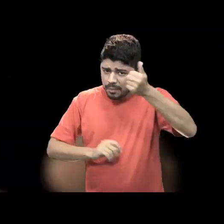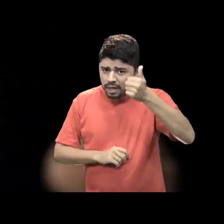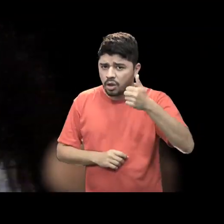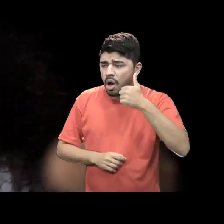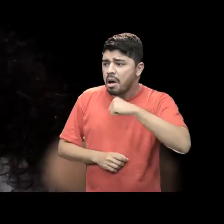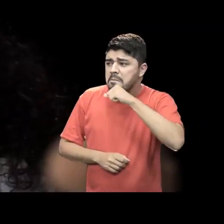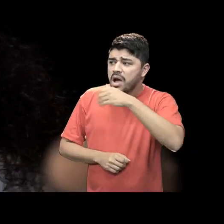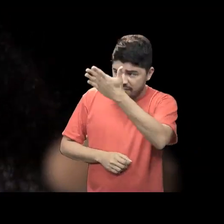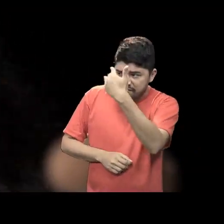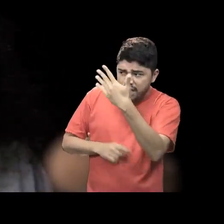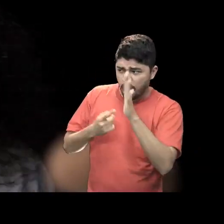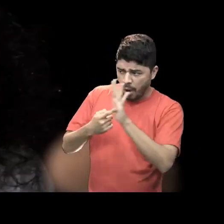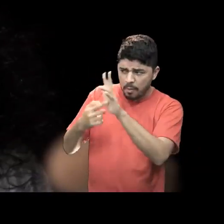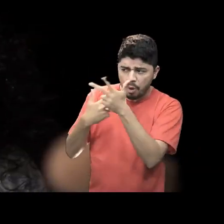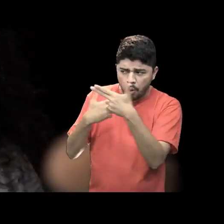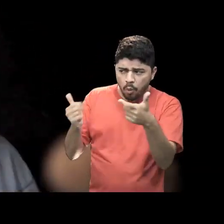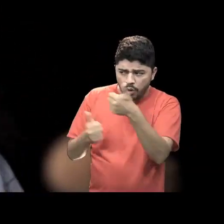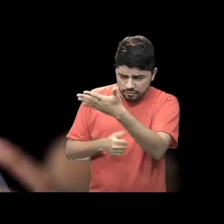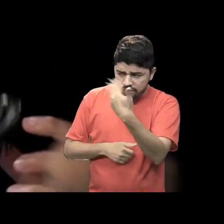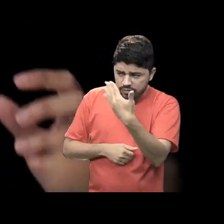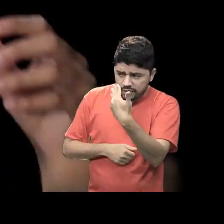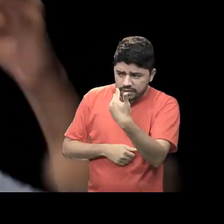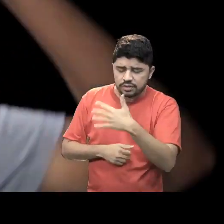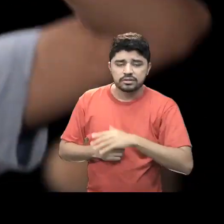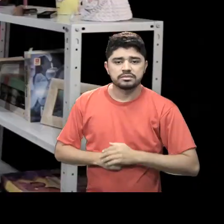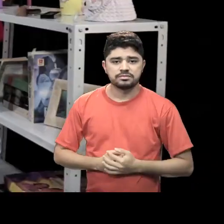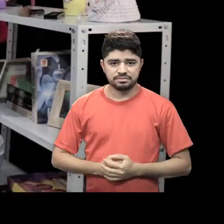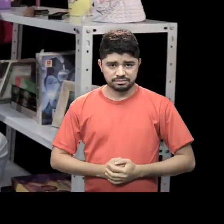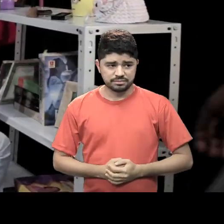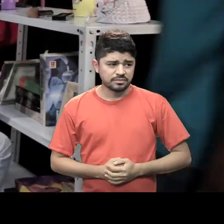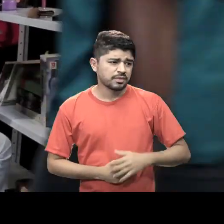Ah, mãe! Oi! Vem aqui que eu quero te mostrar uma coisa!